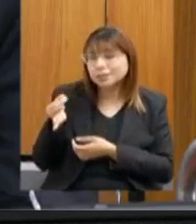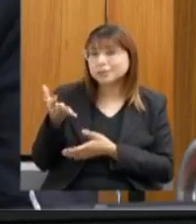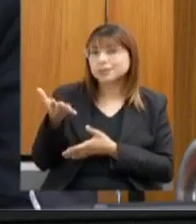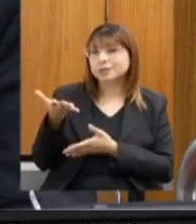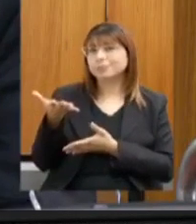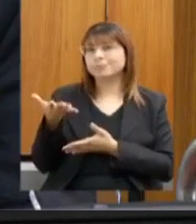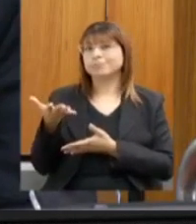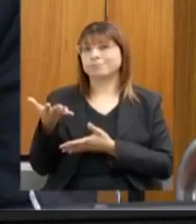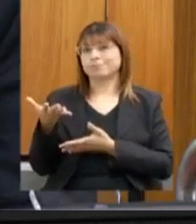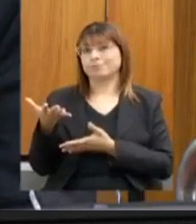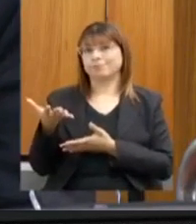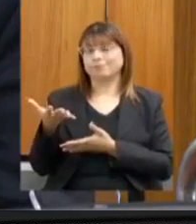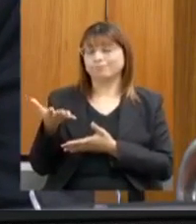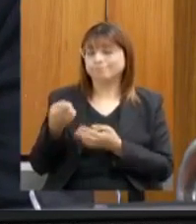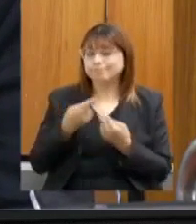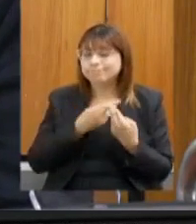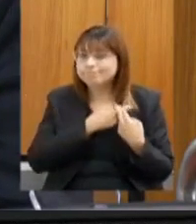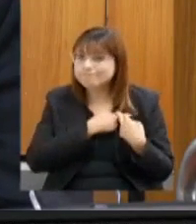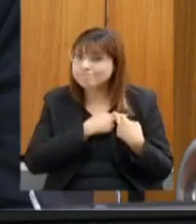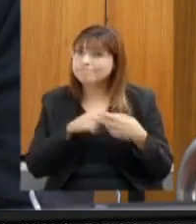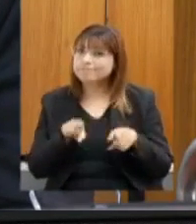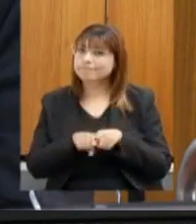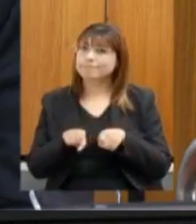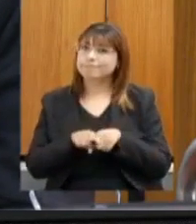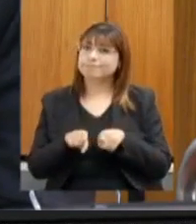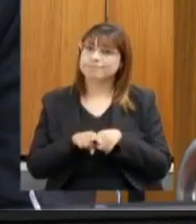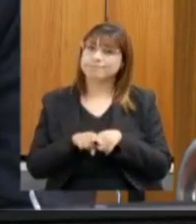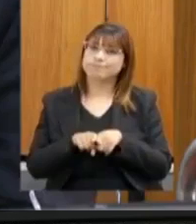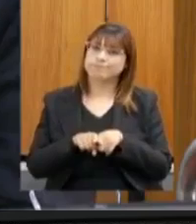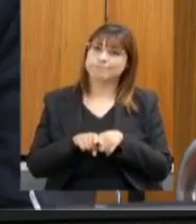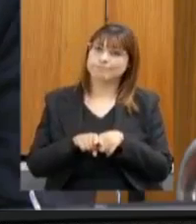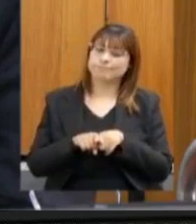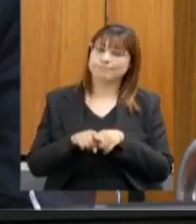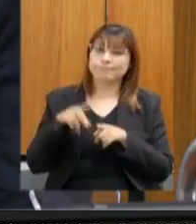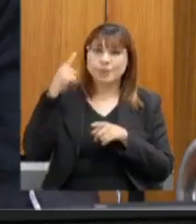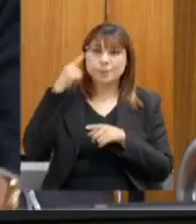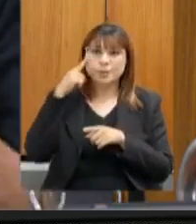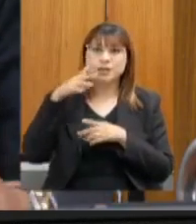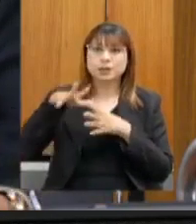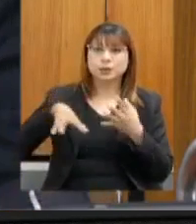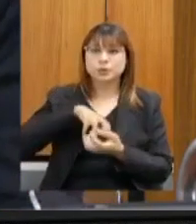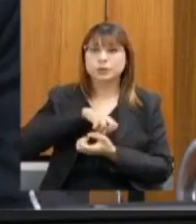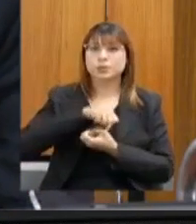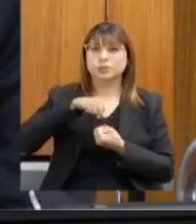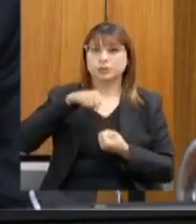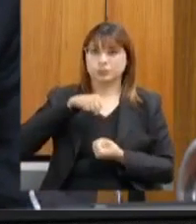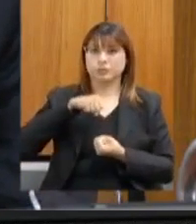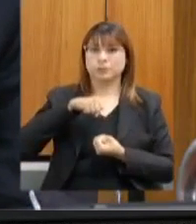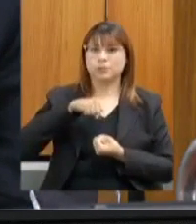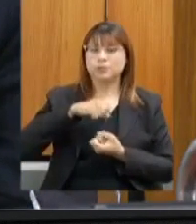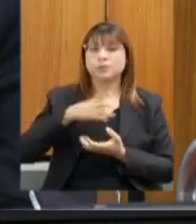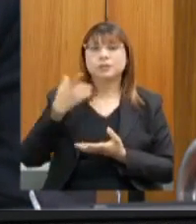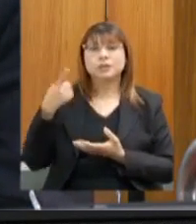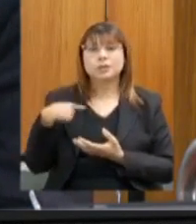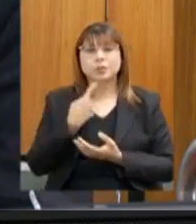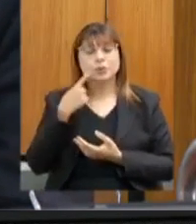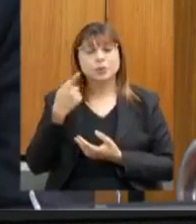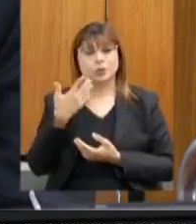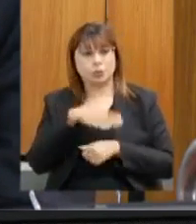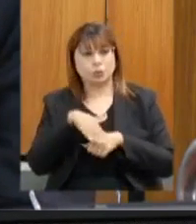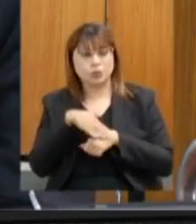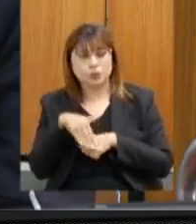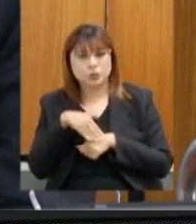flexibilização responsável dentro da sustentabilidade. Nós conversamos demais sobre autorizações